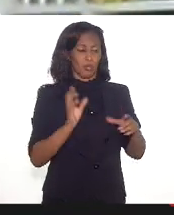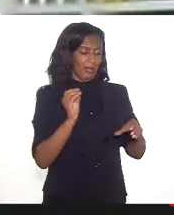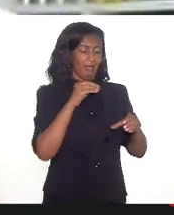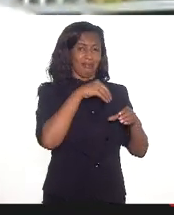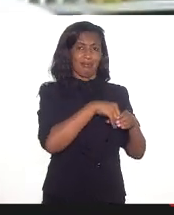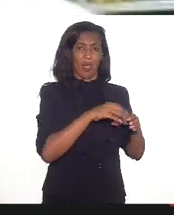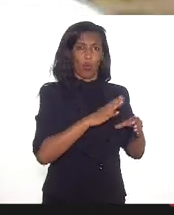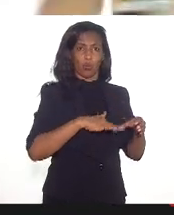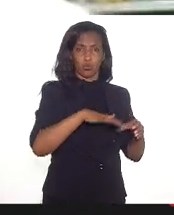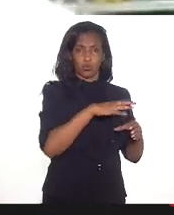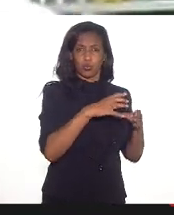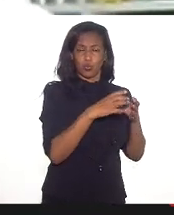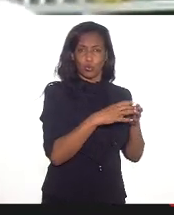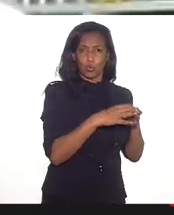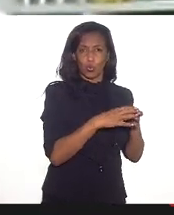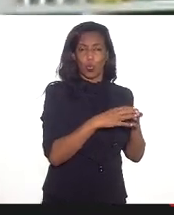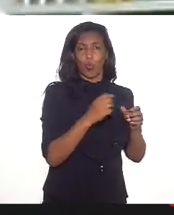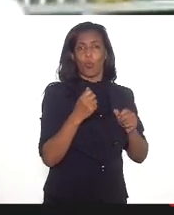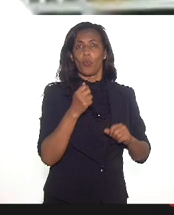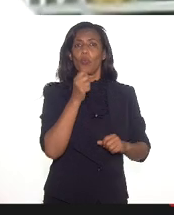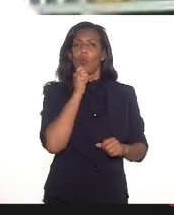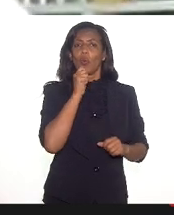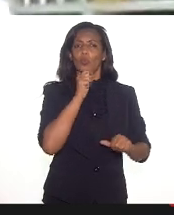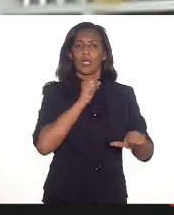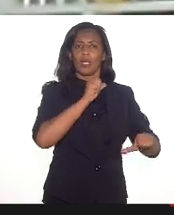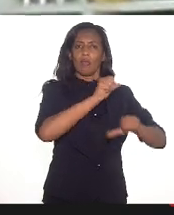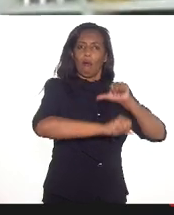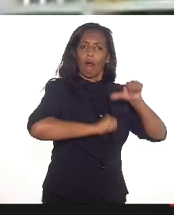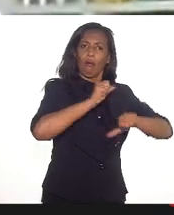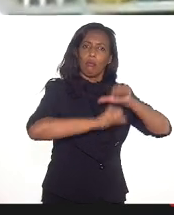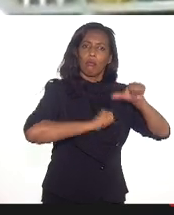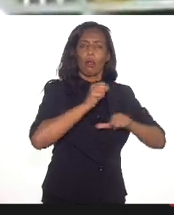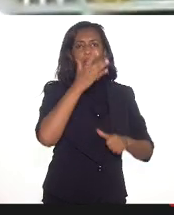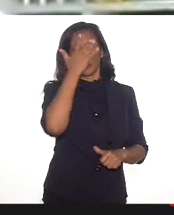não há renovação nos quadros de museus há muito tempo.